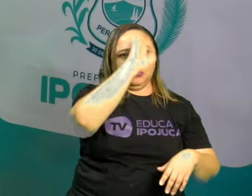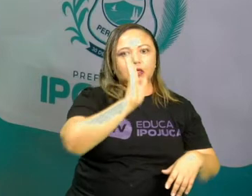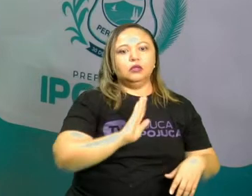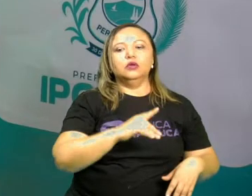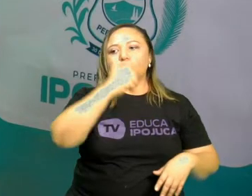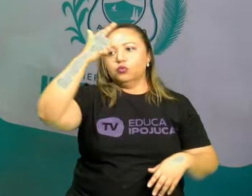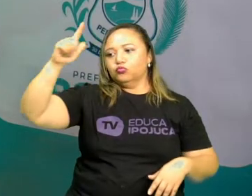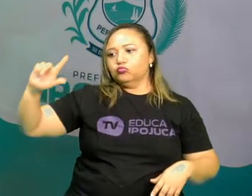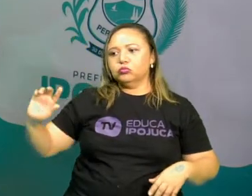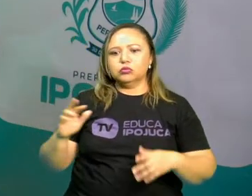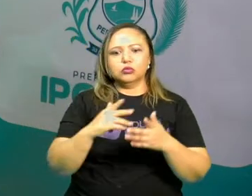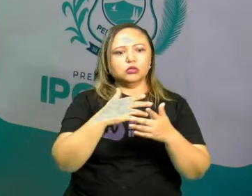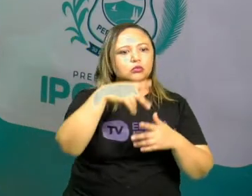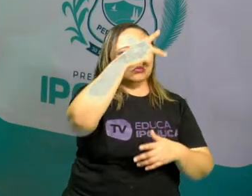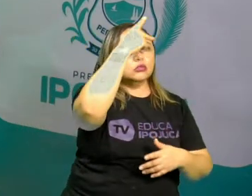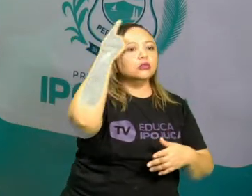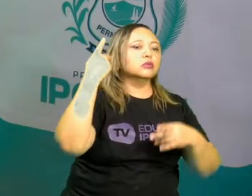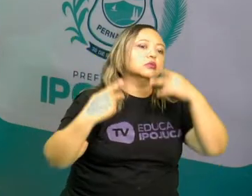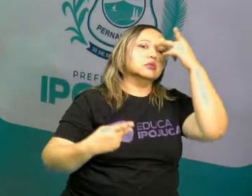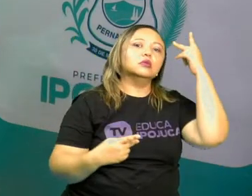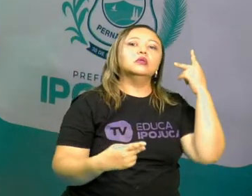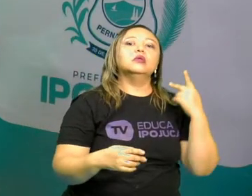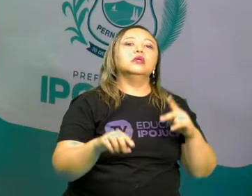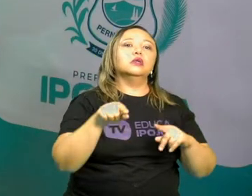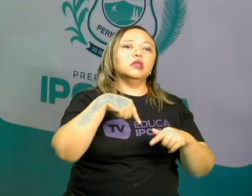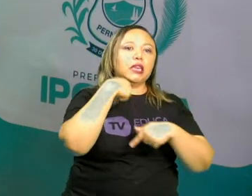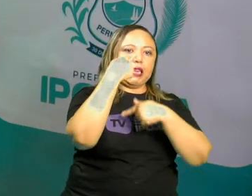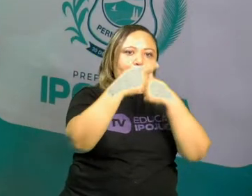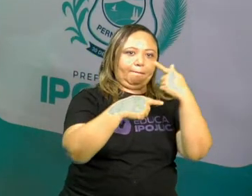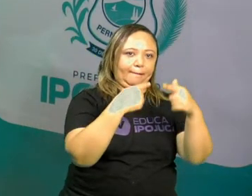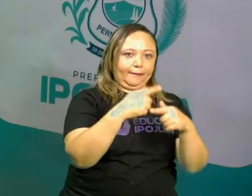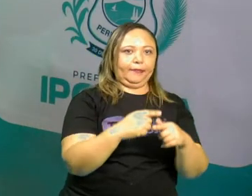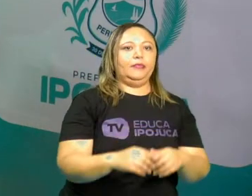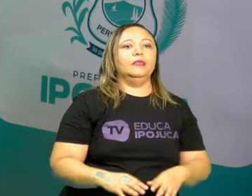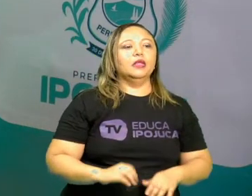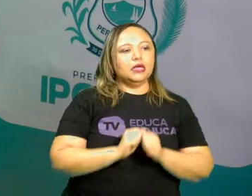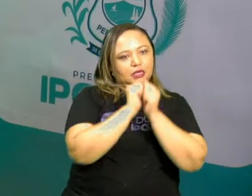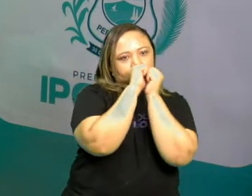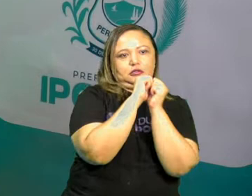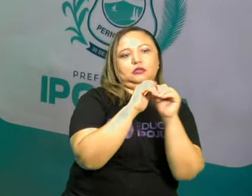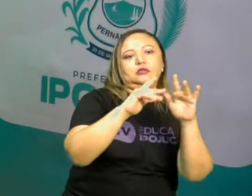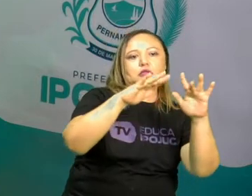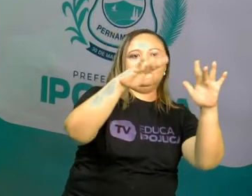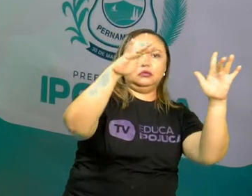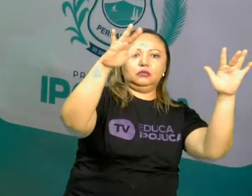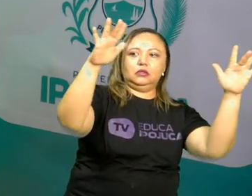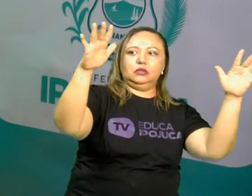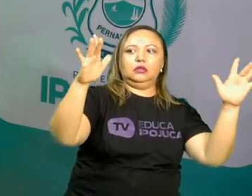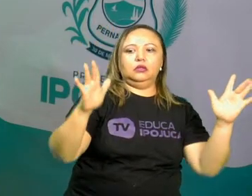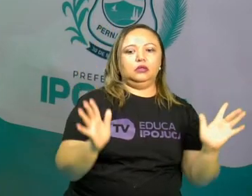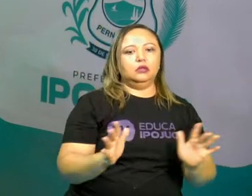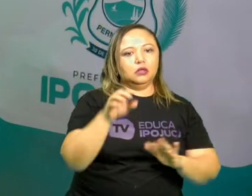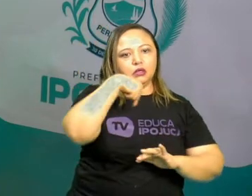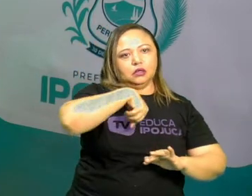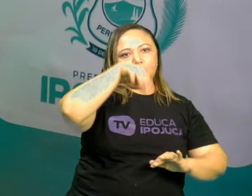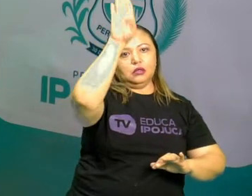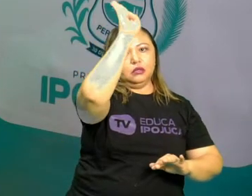Antes, eles só conheciam a parte do litoral, depois eles começaram a interiorizar o processo econômico, aí que